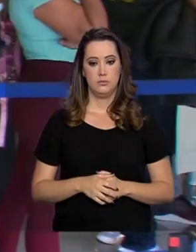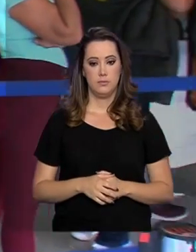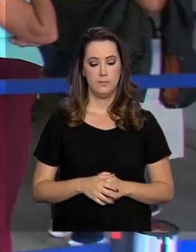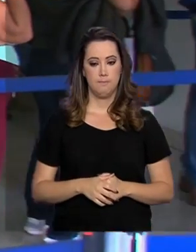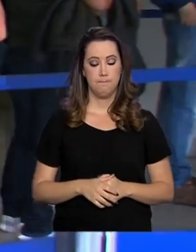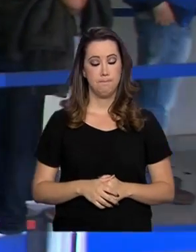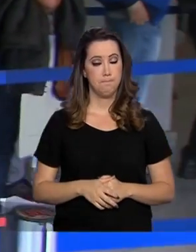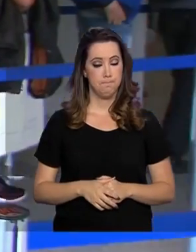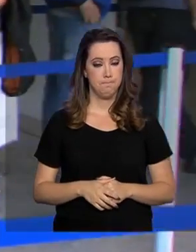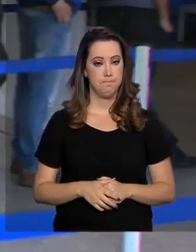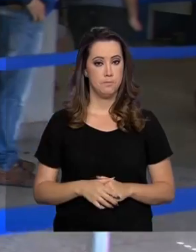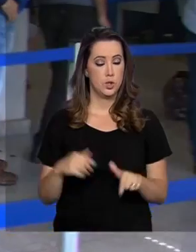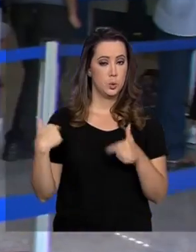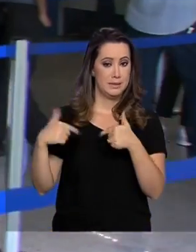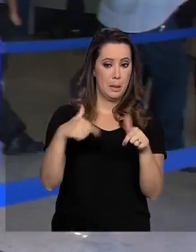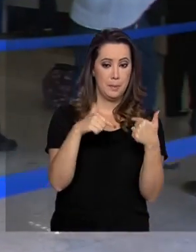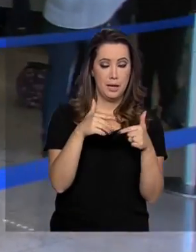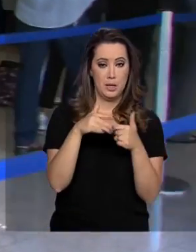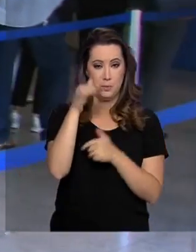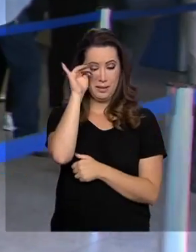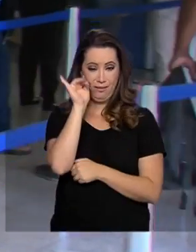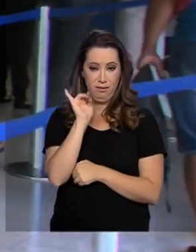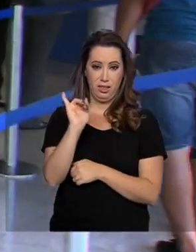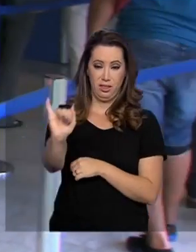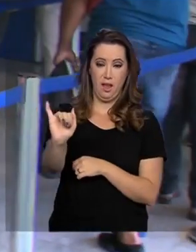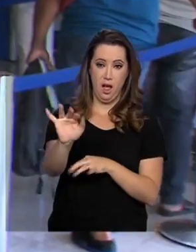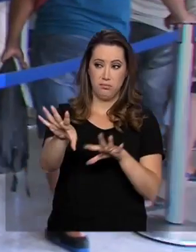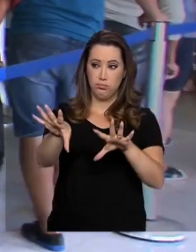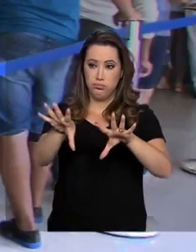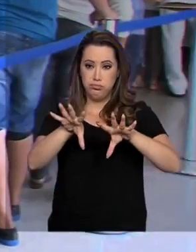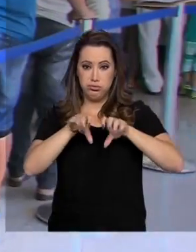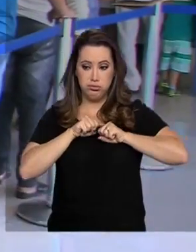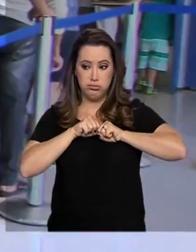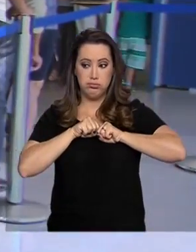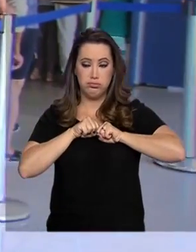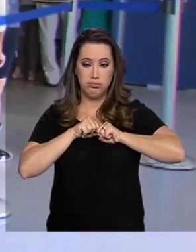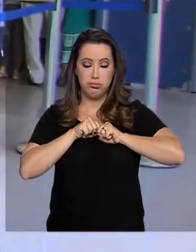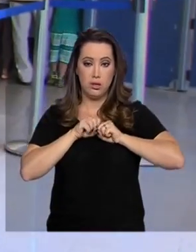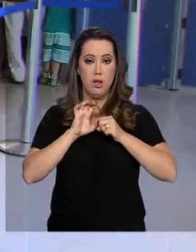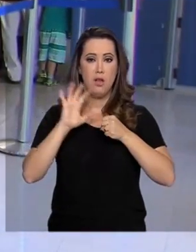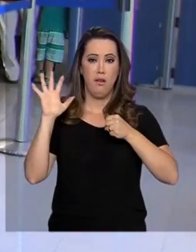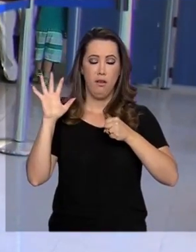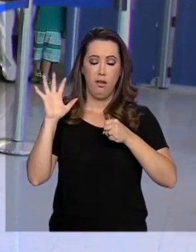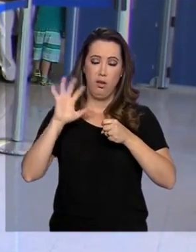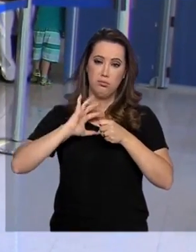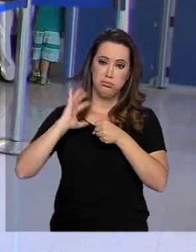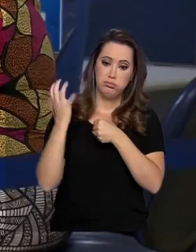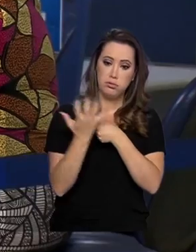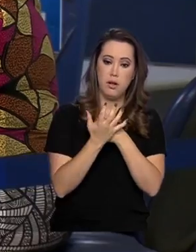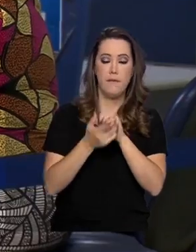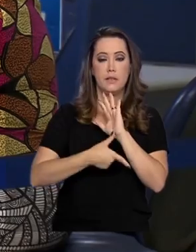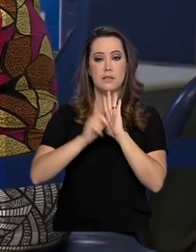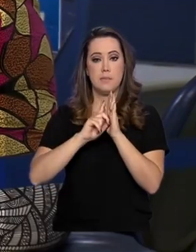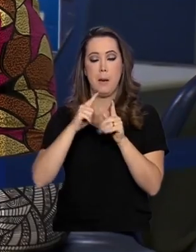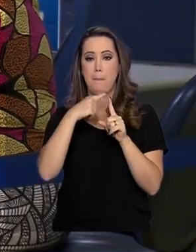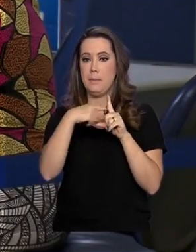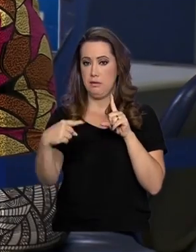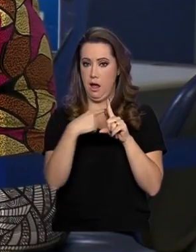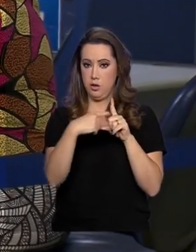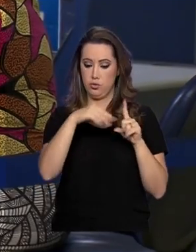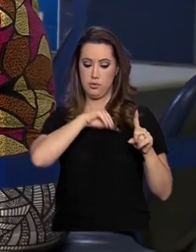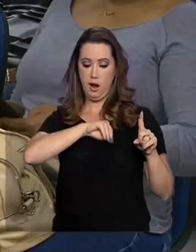Entre as medidas para conter o impacto do coronavírus no país, o governo vai antecipar para abril metade do